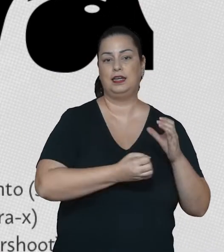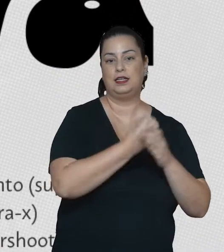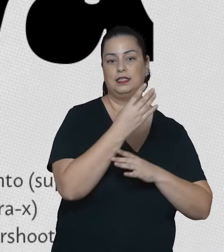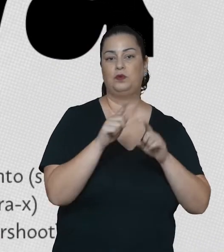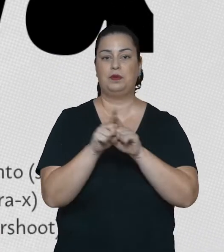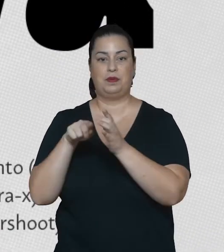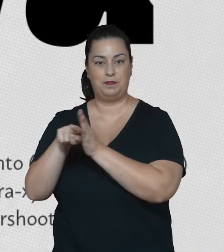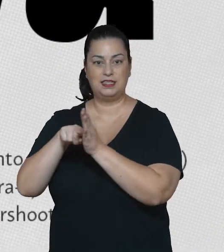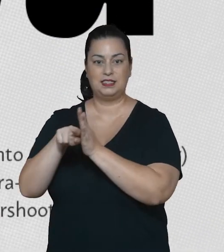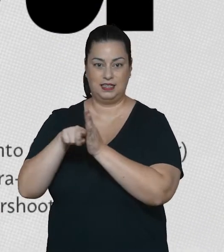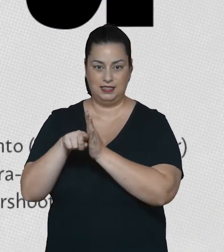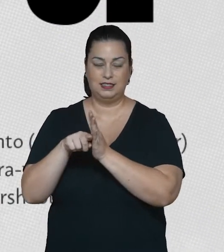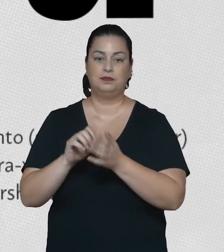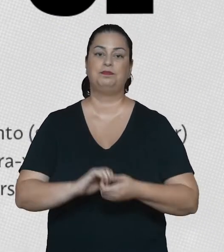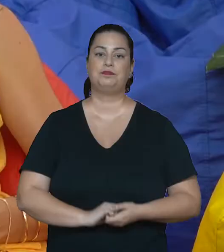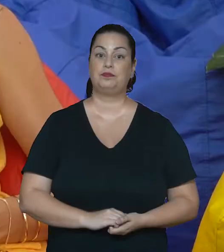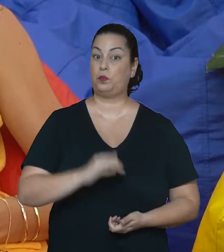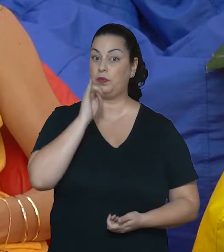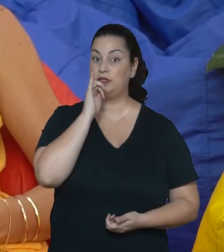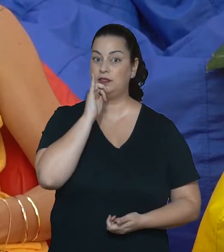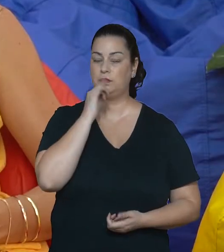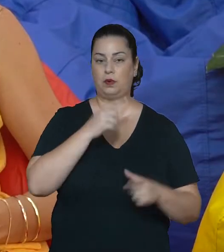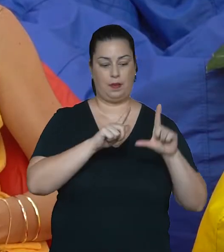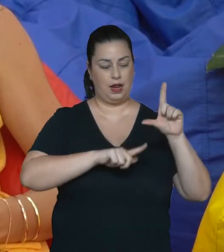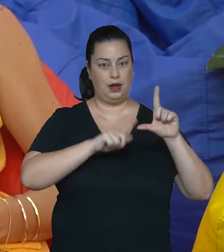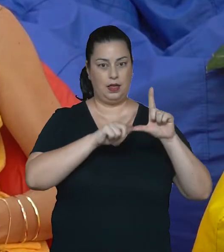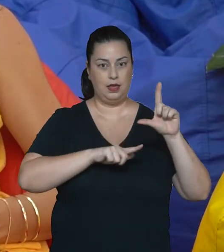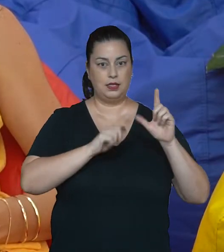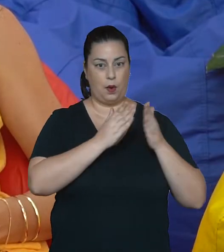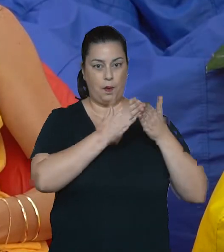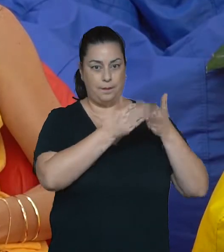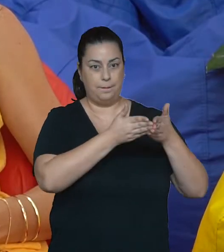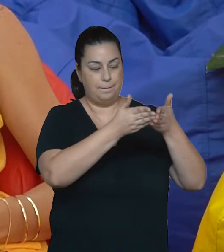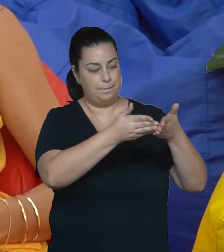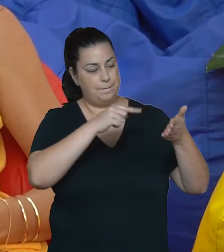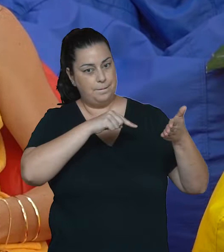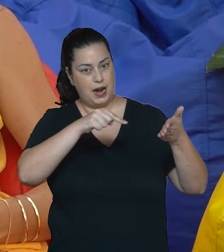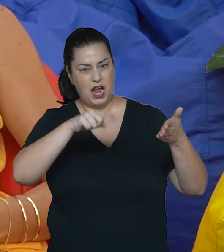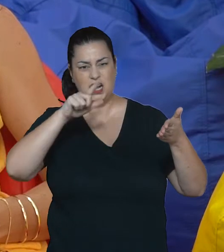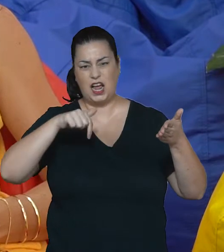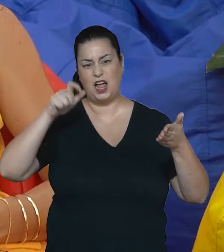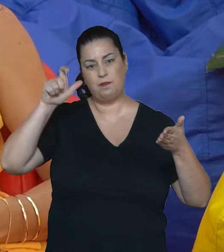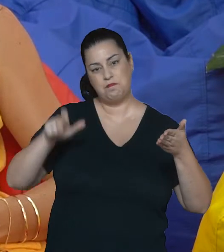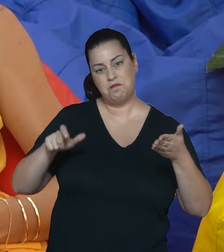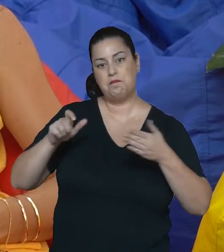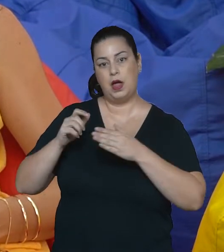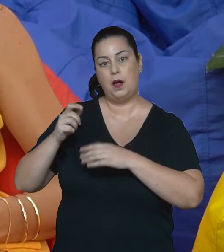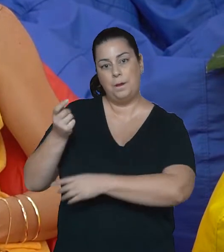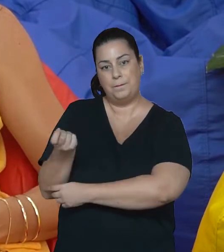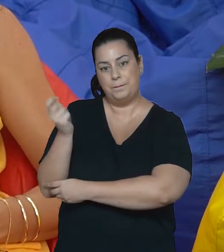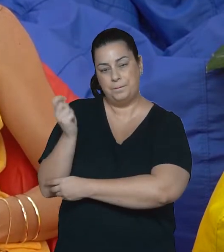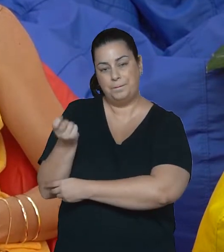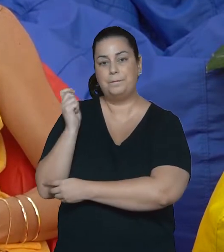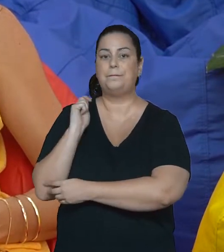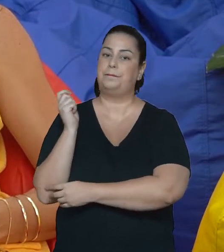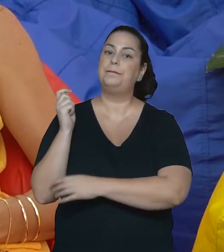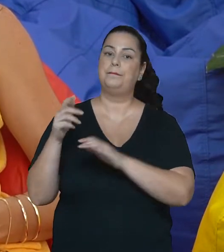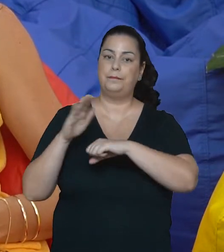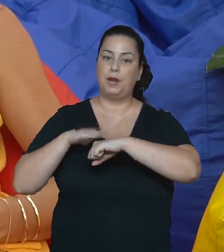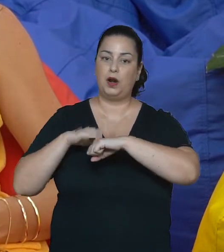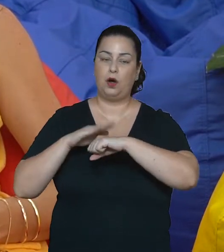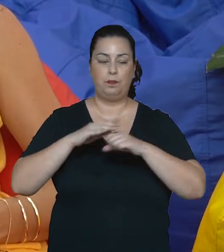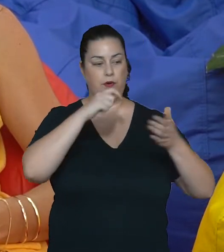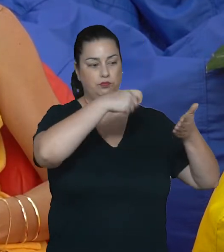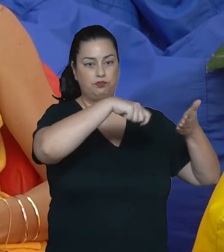criação e pesquisa no design gráfico. Por exemplo, a letra usada em nome de barcos, pintadas muitas vezes pelos próprios pescadores,